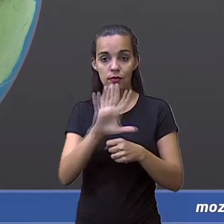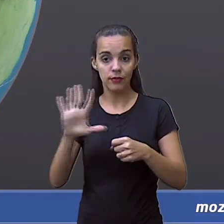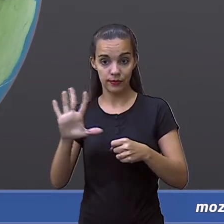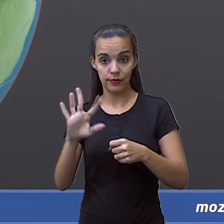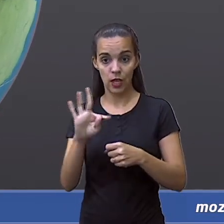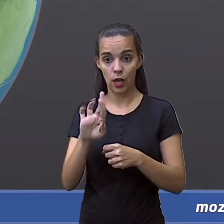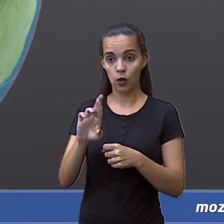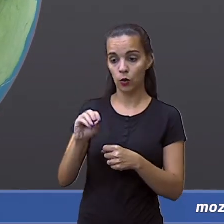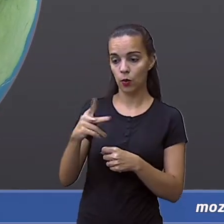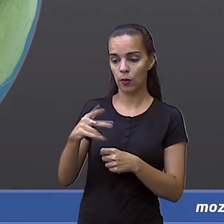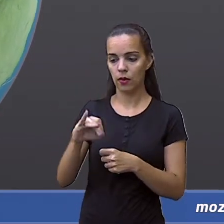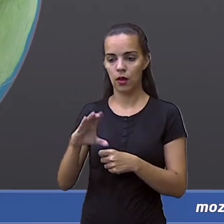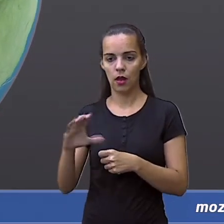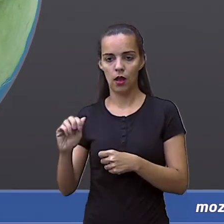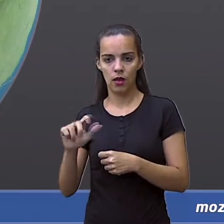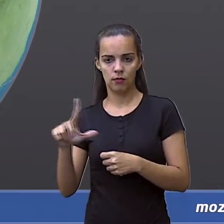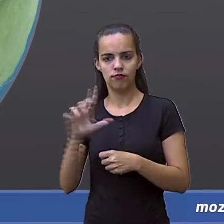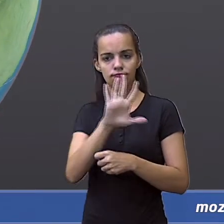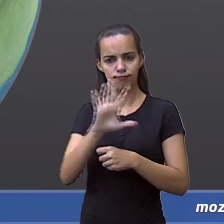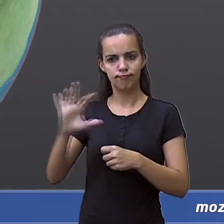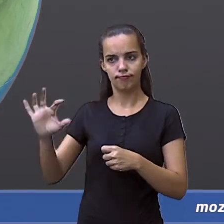vegetação? Vegetação tropical.